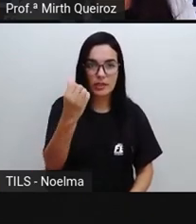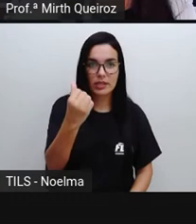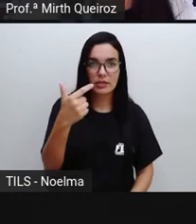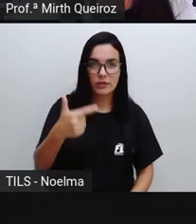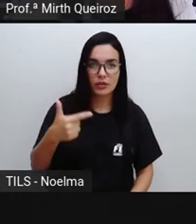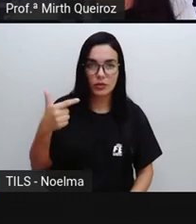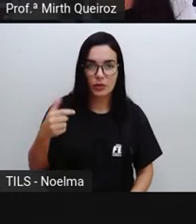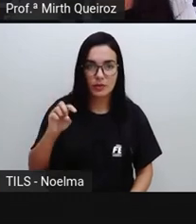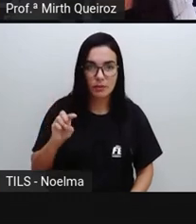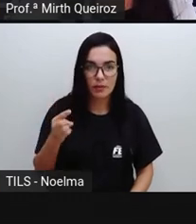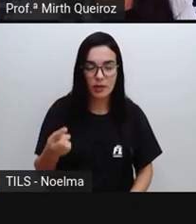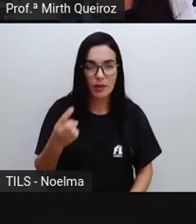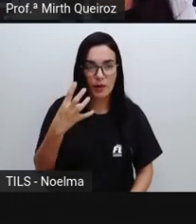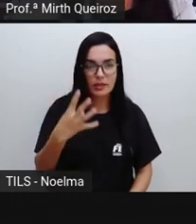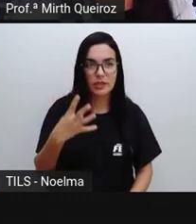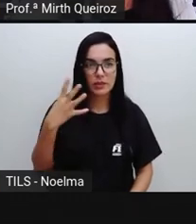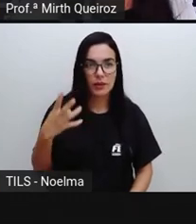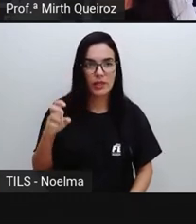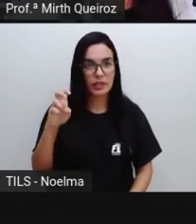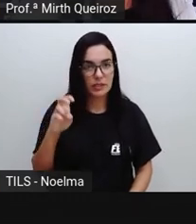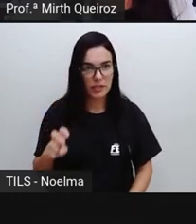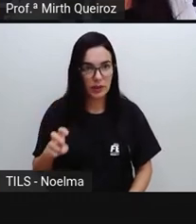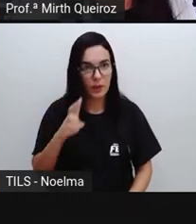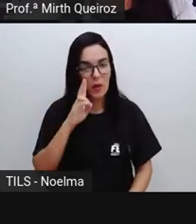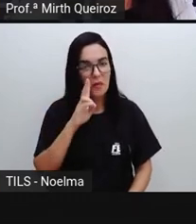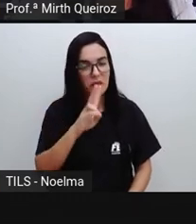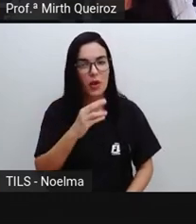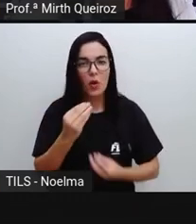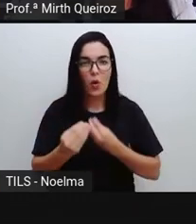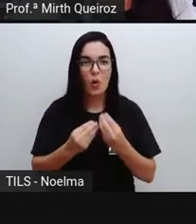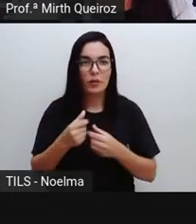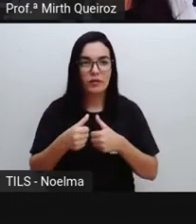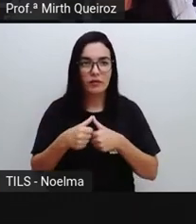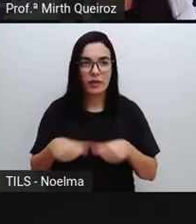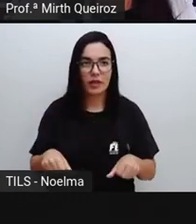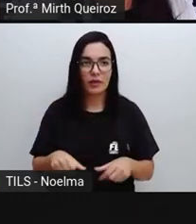Então, se a gente for fazer a continha aí, como é que vai ficar?